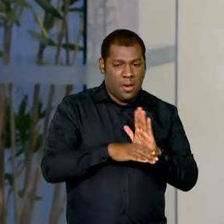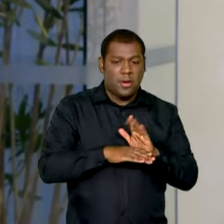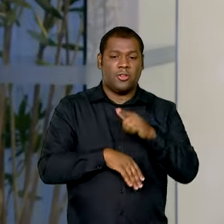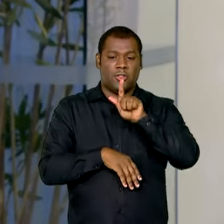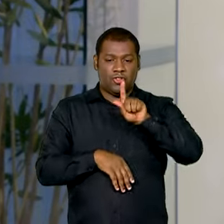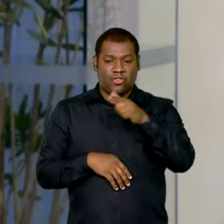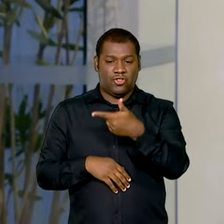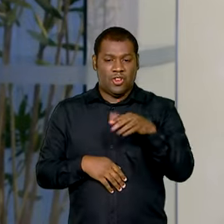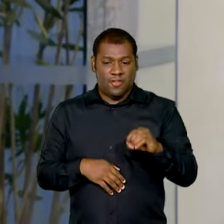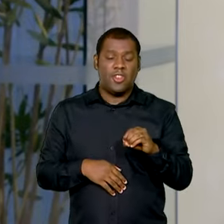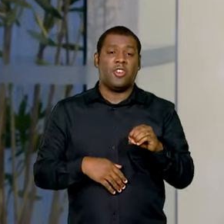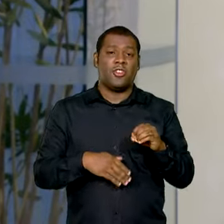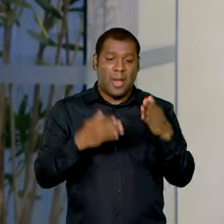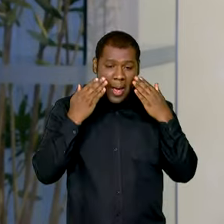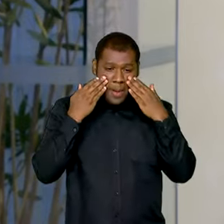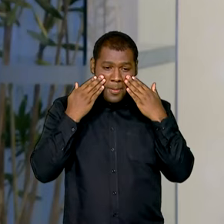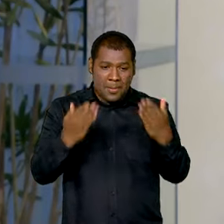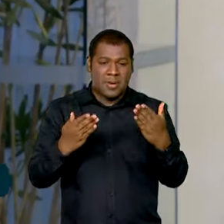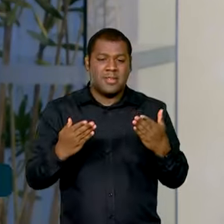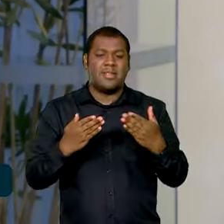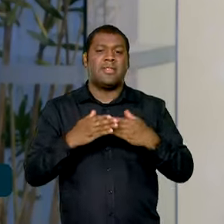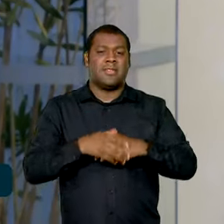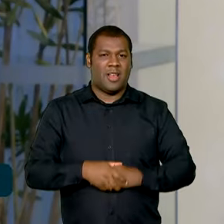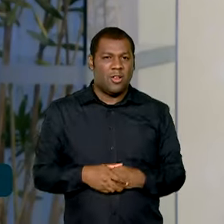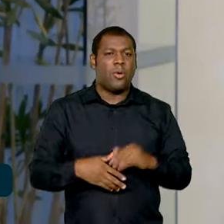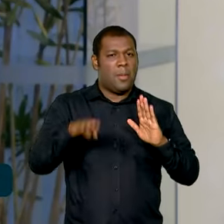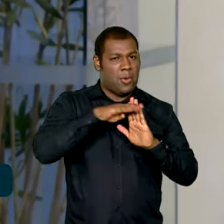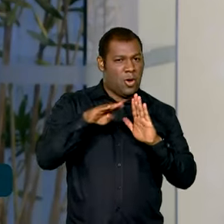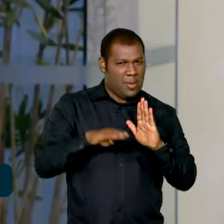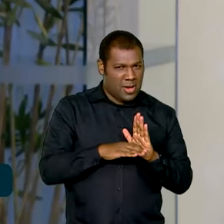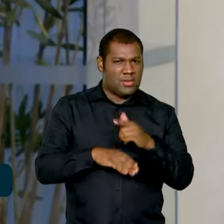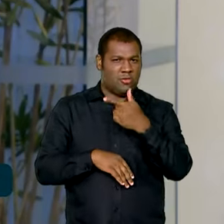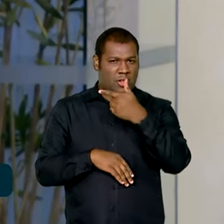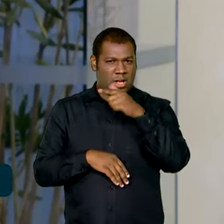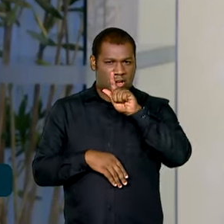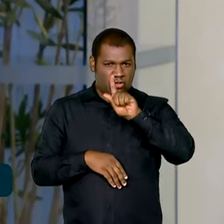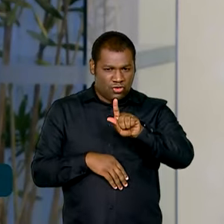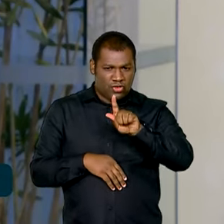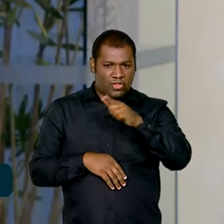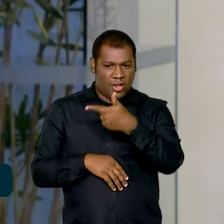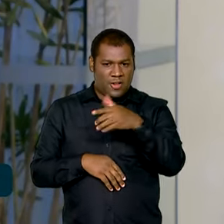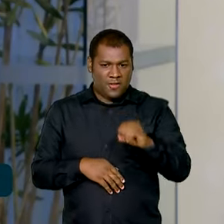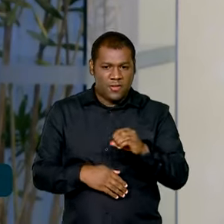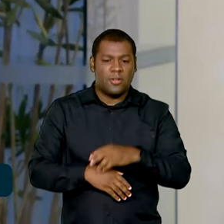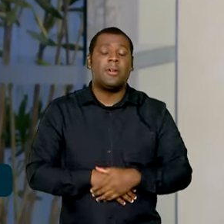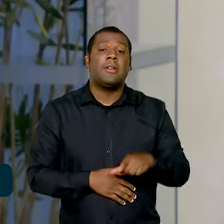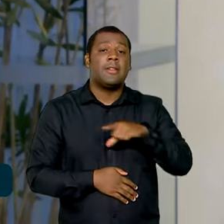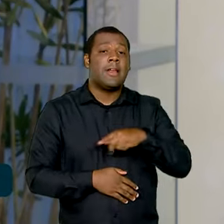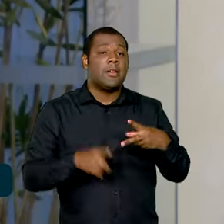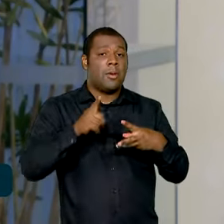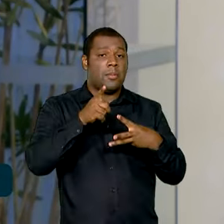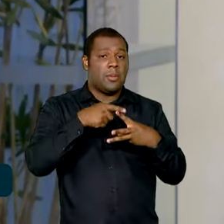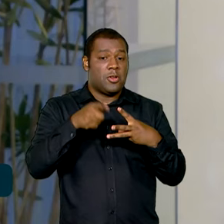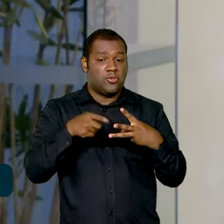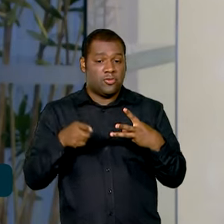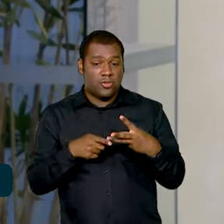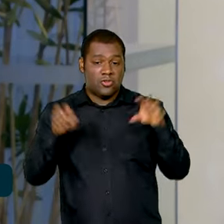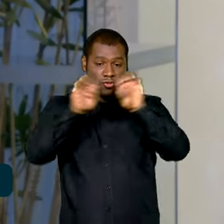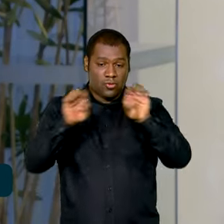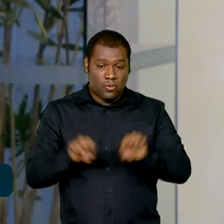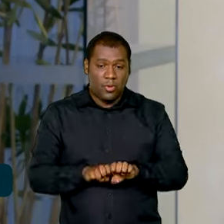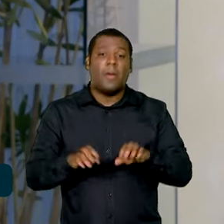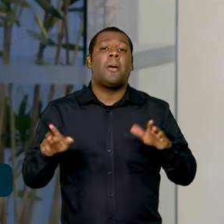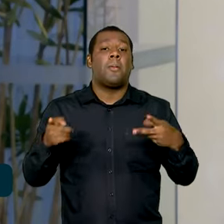G20 para a sociedade civil, traduzir essa agenda para a sociedade. Essa agenda é baseada em três pilares, combate à